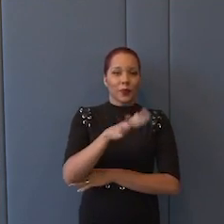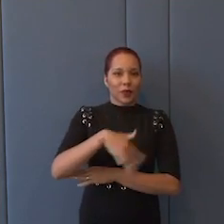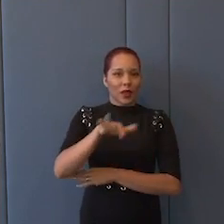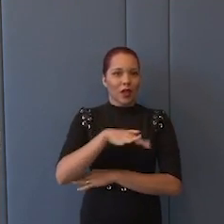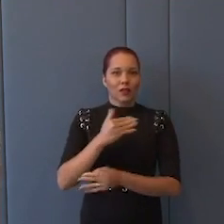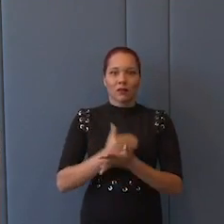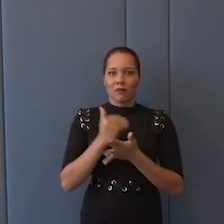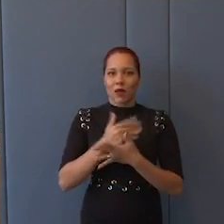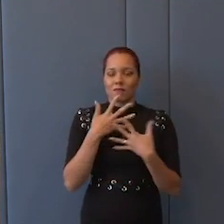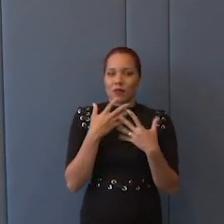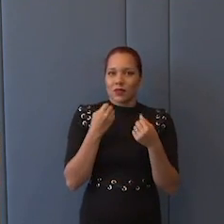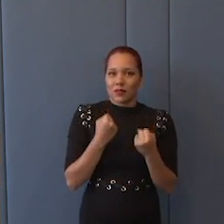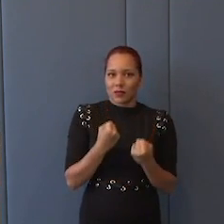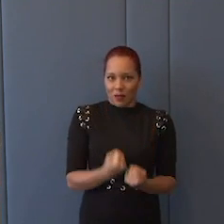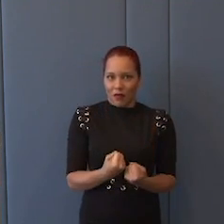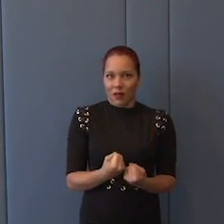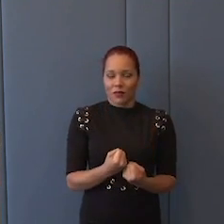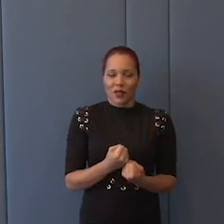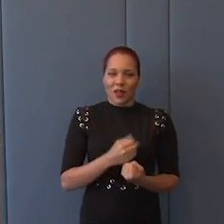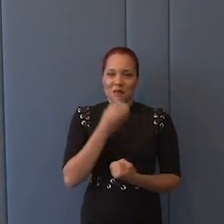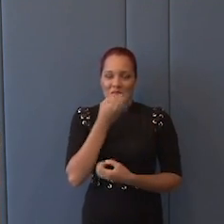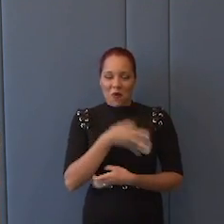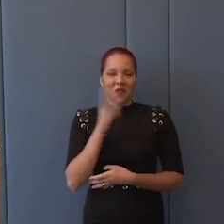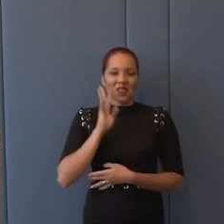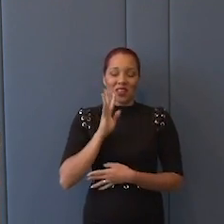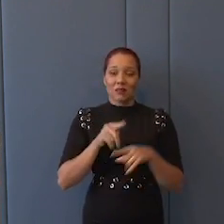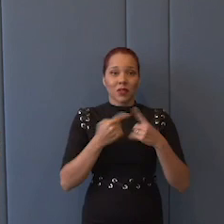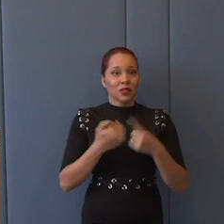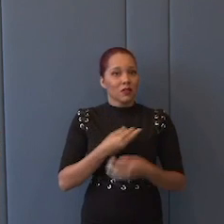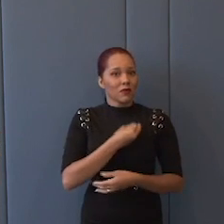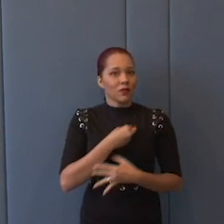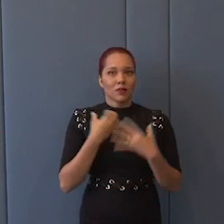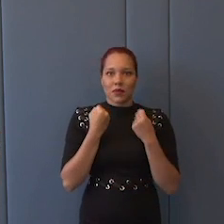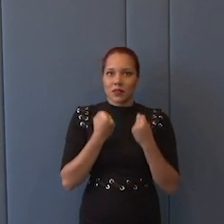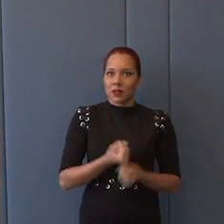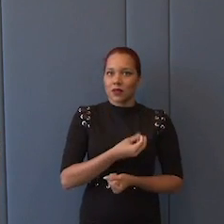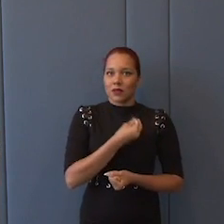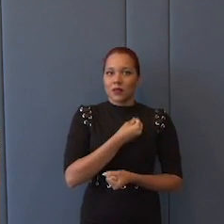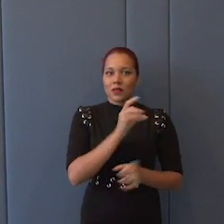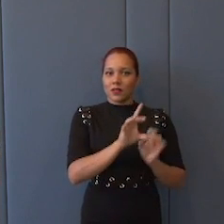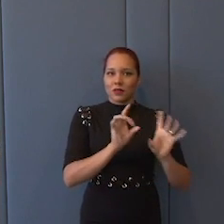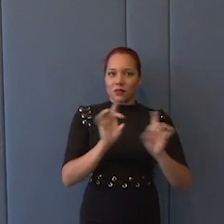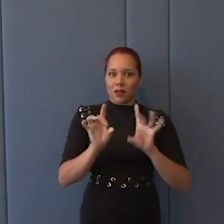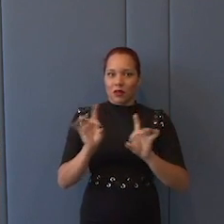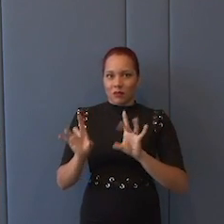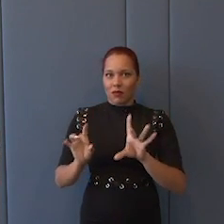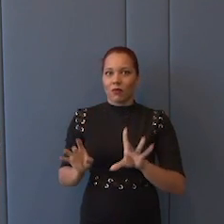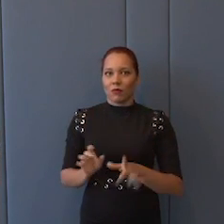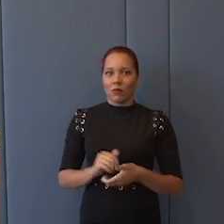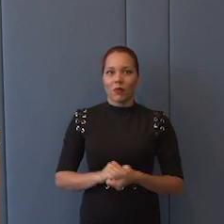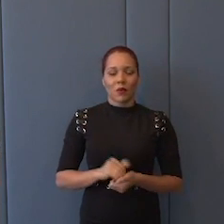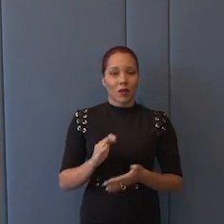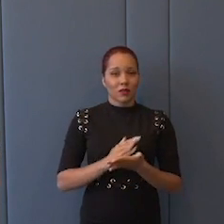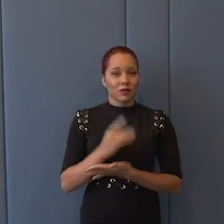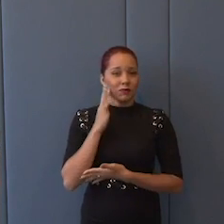denso, muito pesado e bacana, mas é pesado na vida de cada um. e a gente, agora eu sou diplomata, não, assim, está bem,